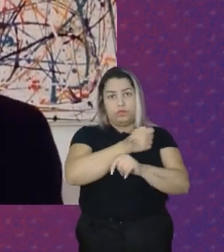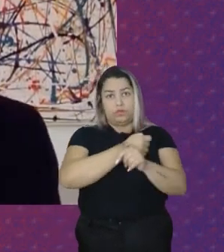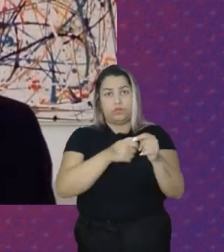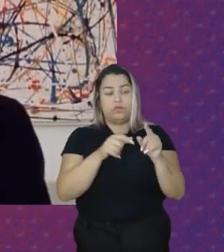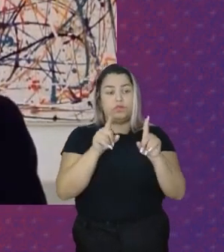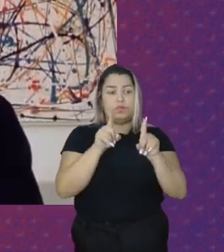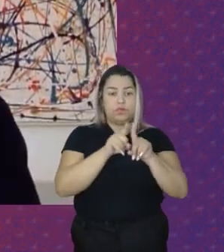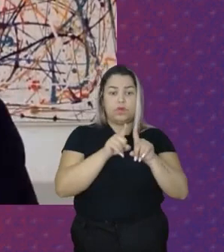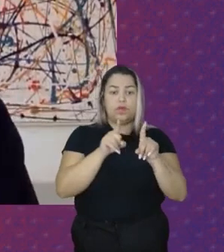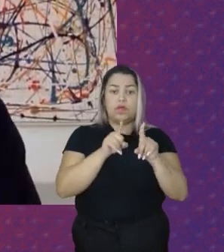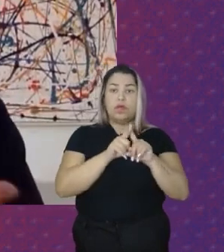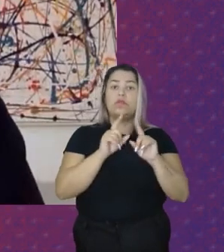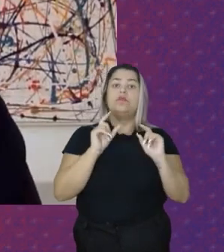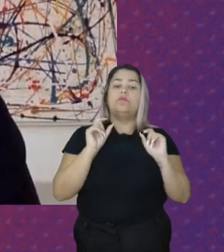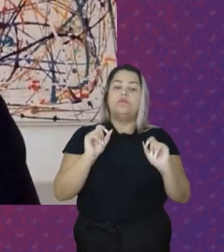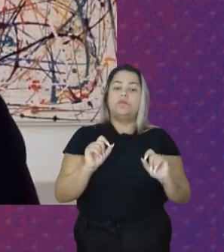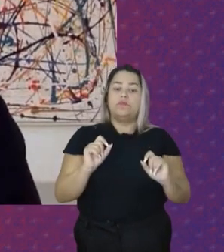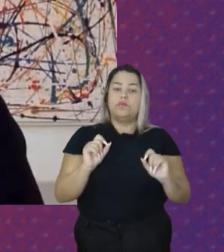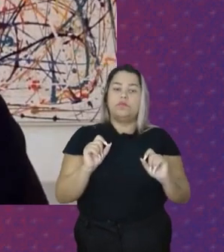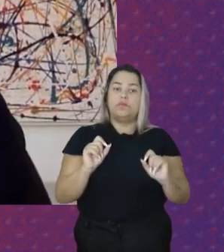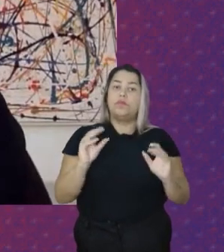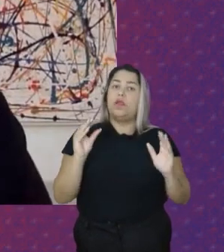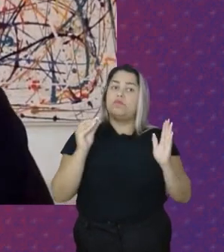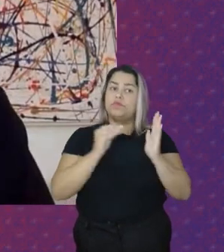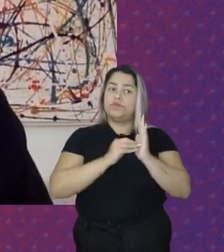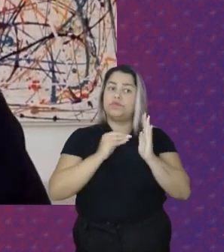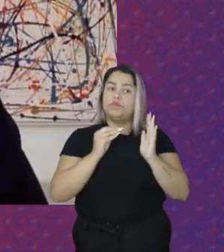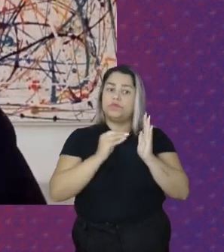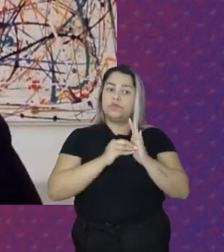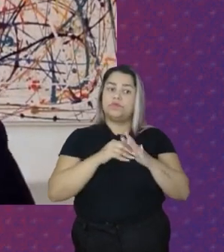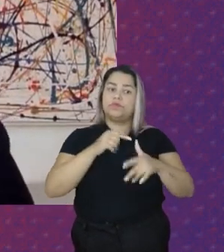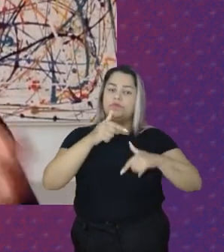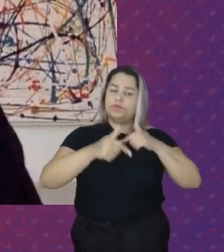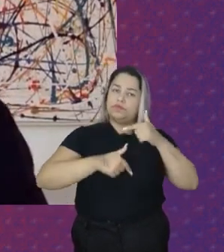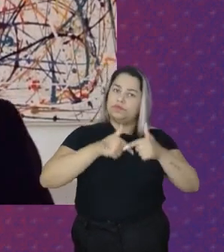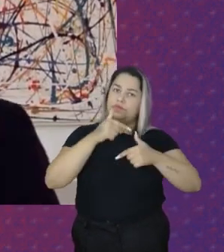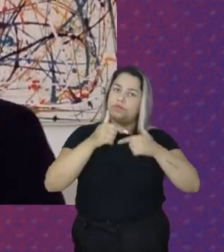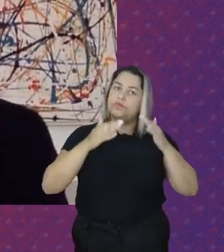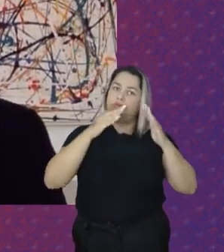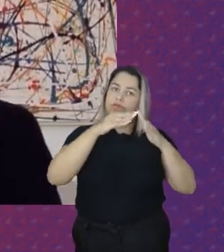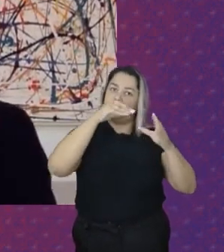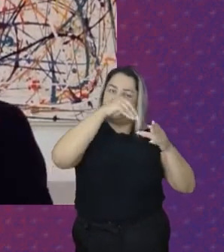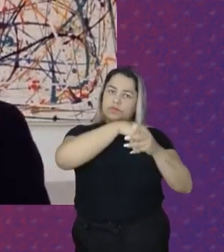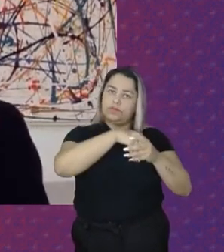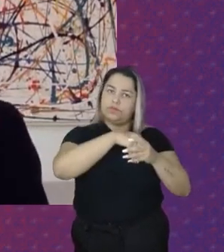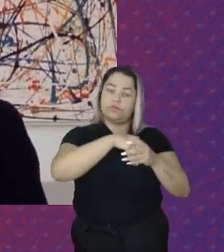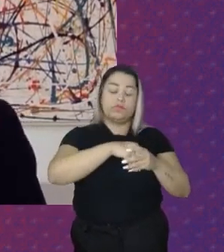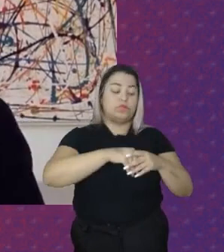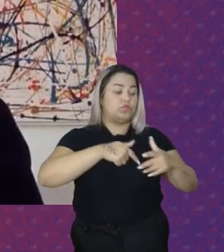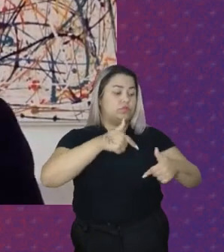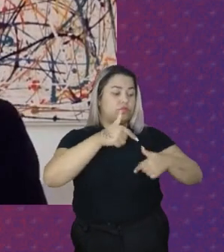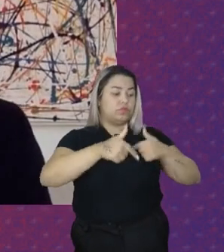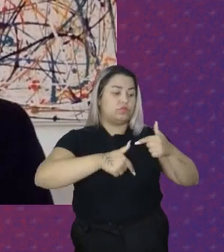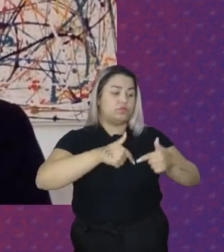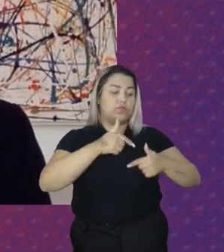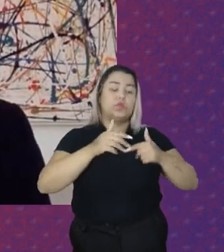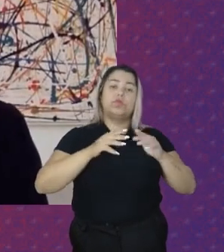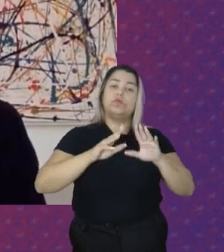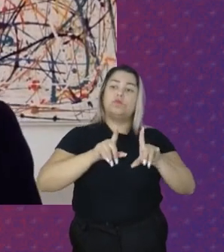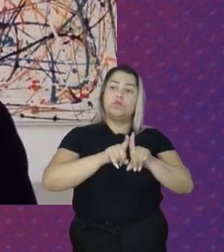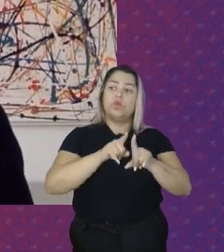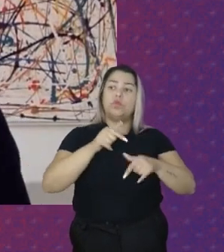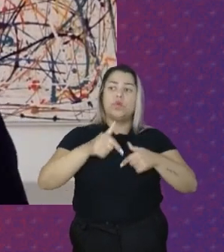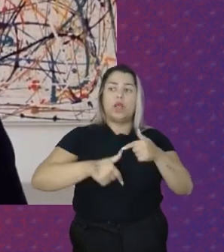disso As marcas Do trabalho doméstico O que caracteriza O trabalho doméstico E o emprego